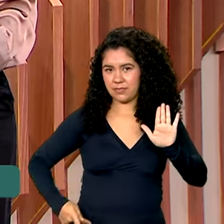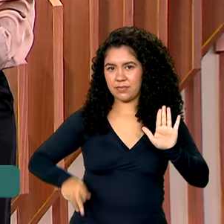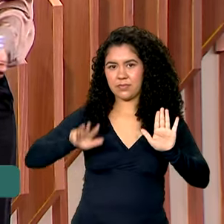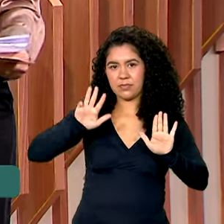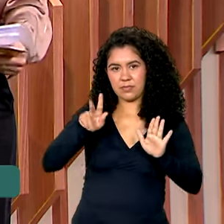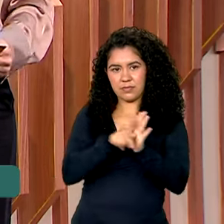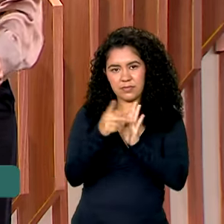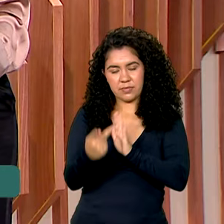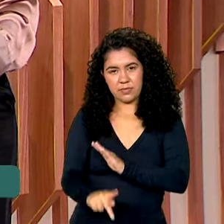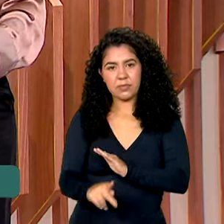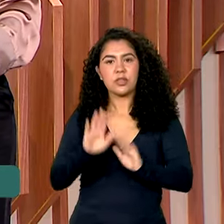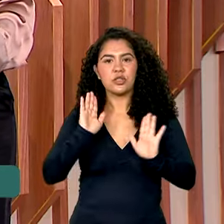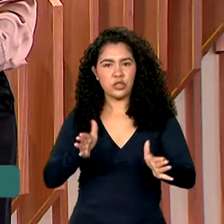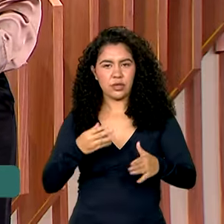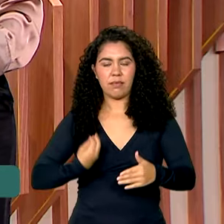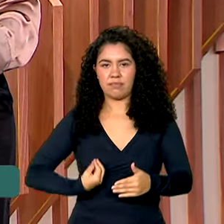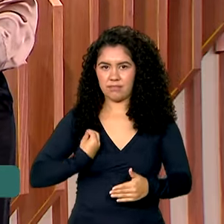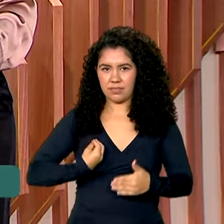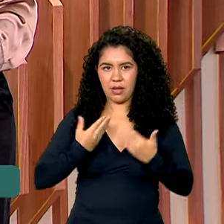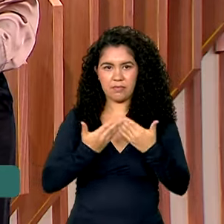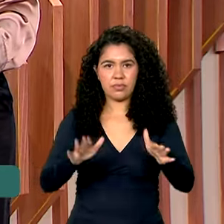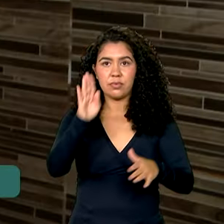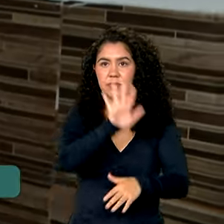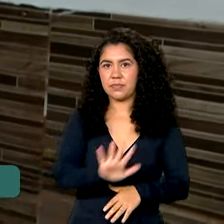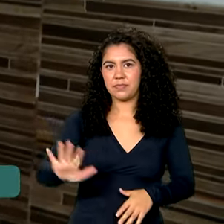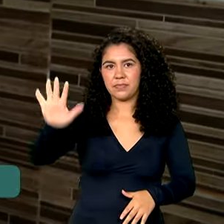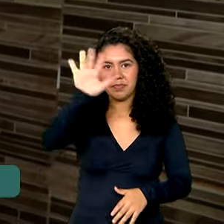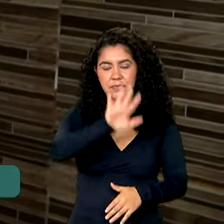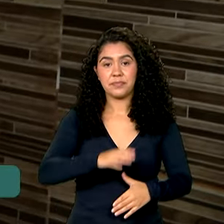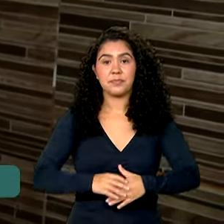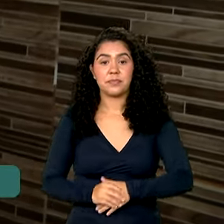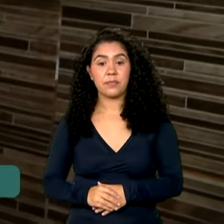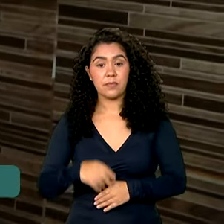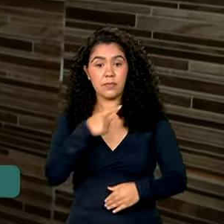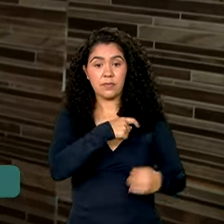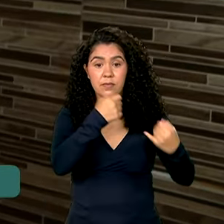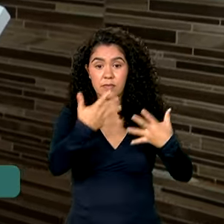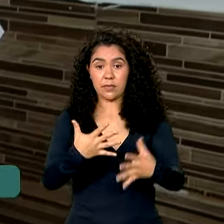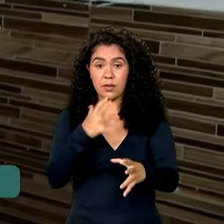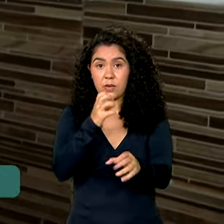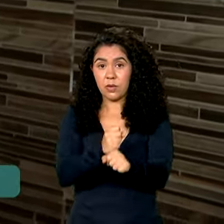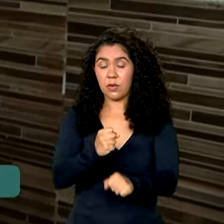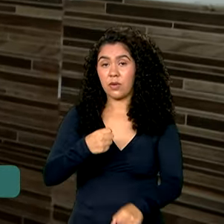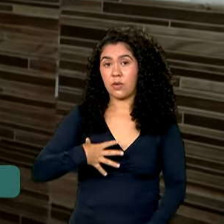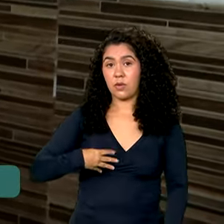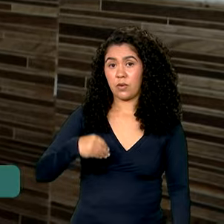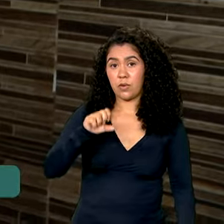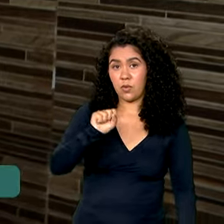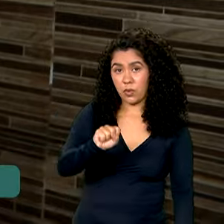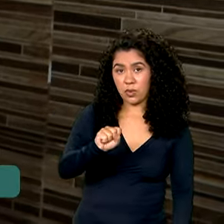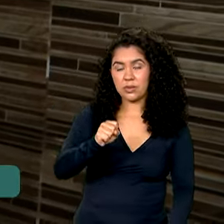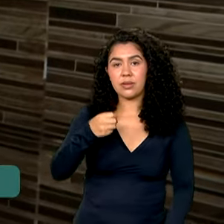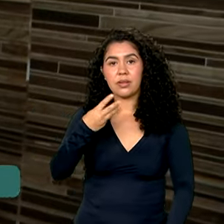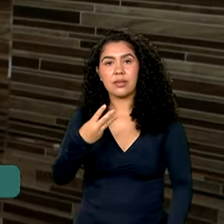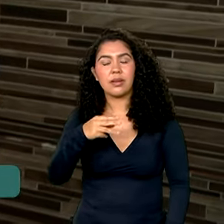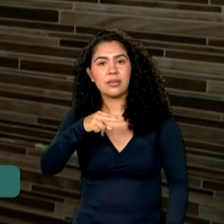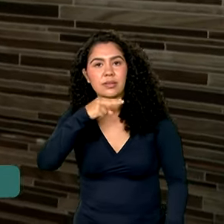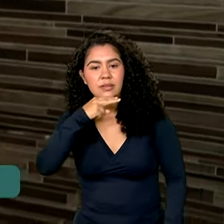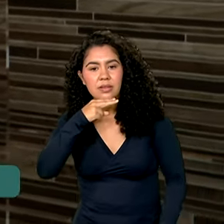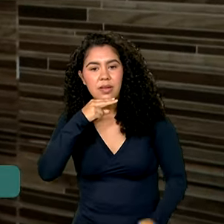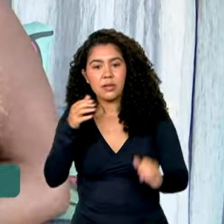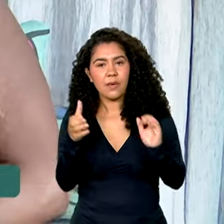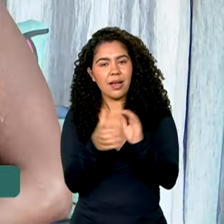da República e já está valendo em todo o país. Oito filhos, três netos, uma família e um casamento